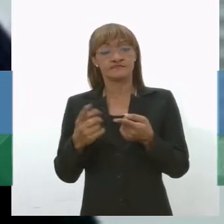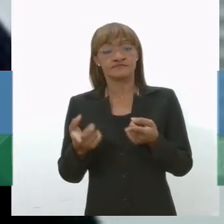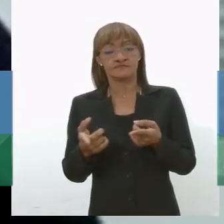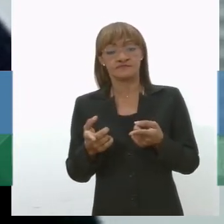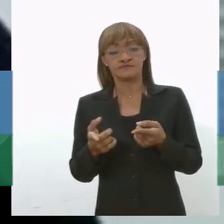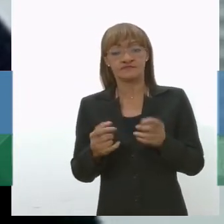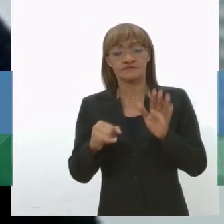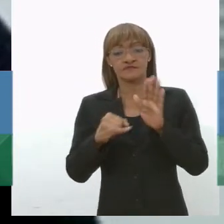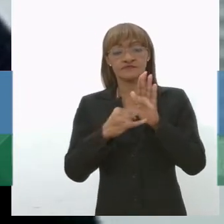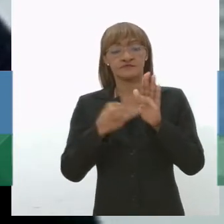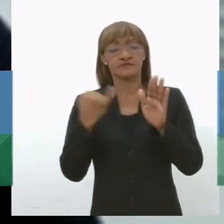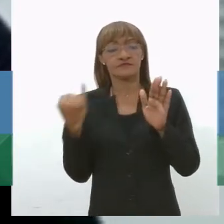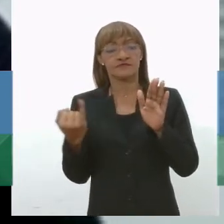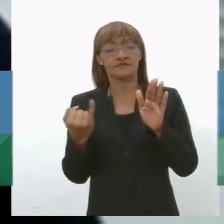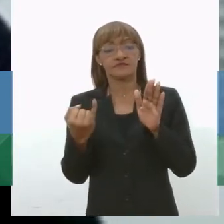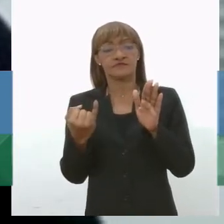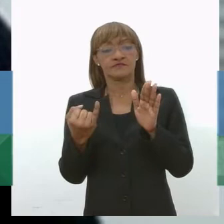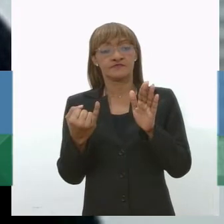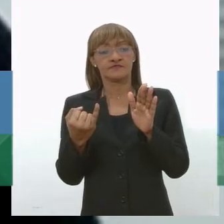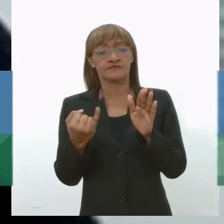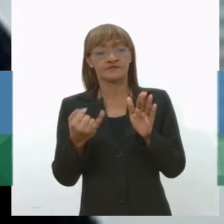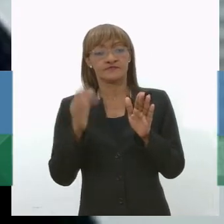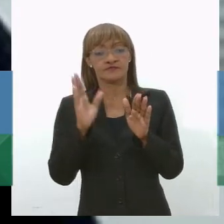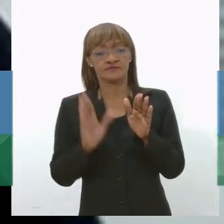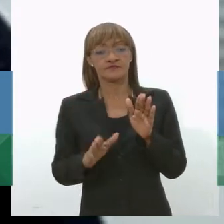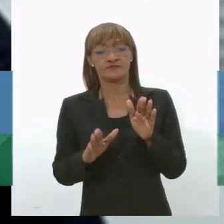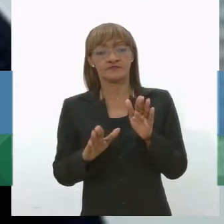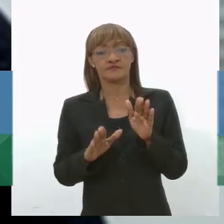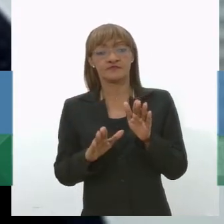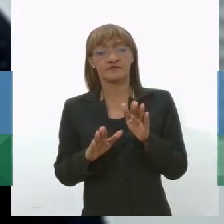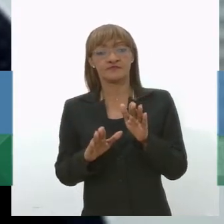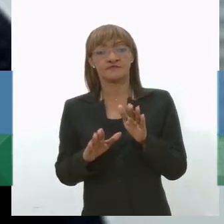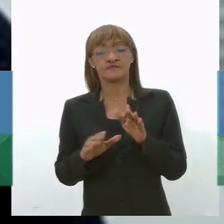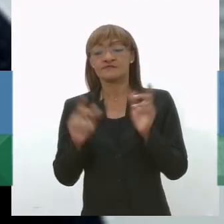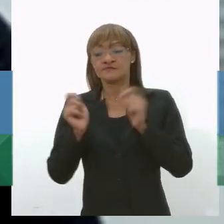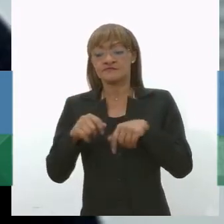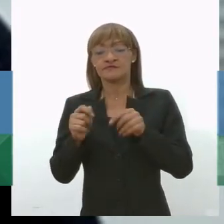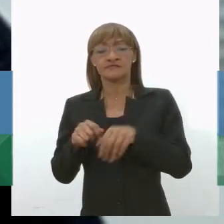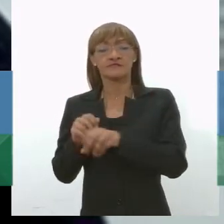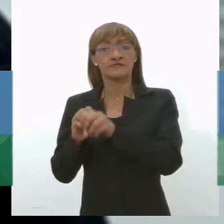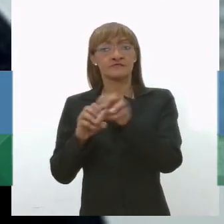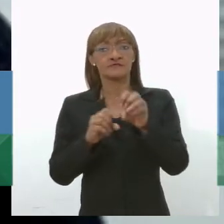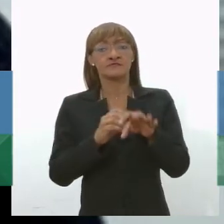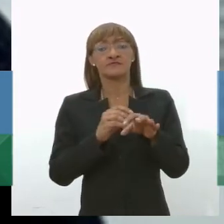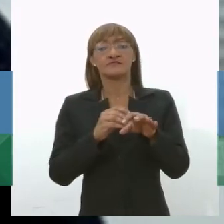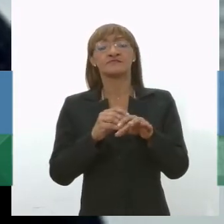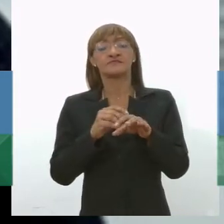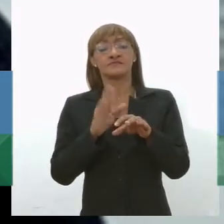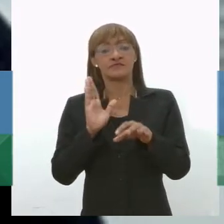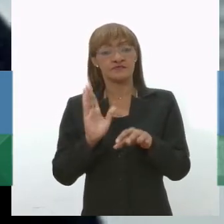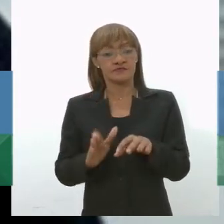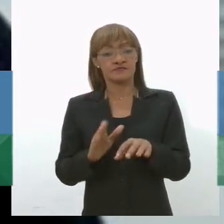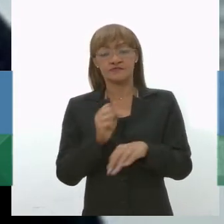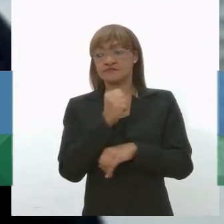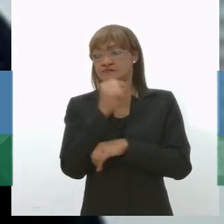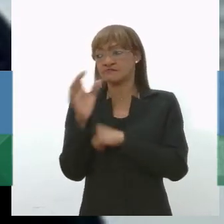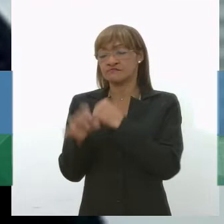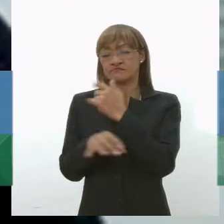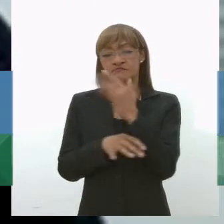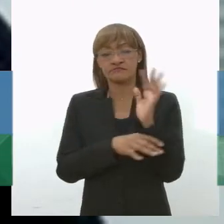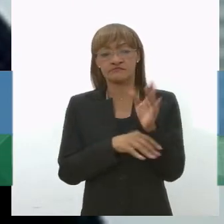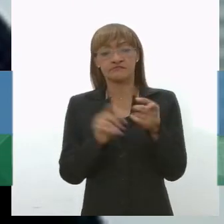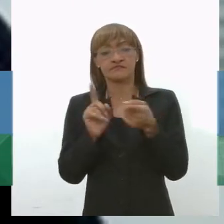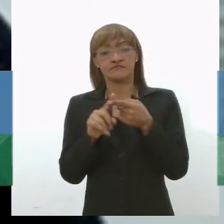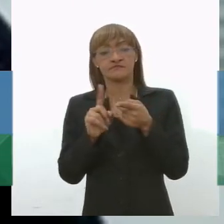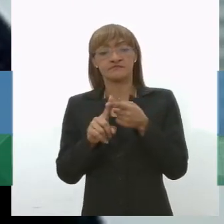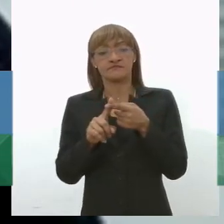que englobam essa parte da educação ambiental. nós temos tanto no contrato da coleta domiciliar, a coleta